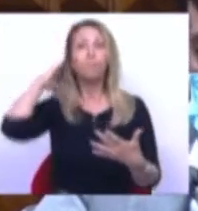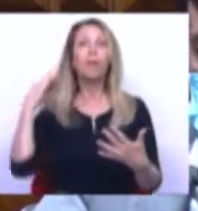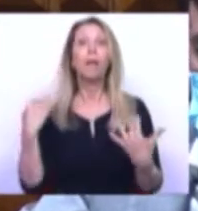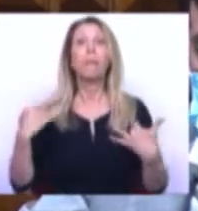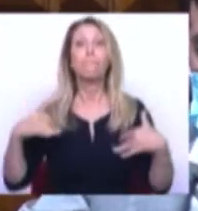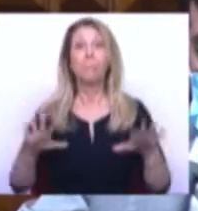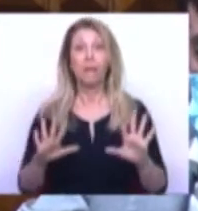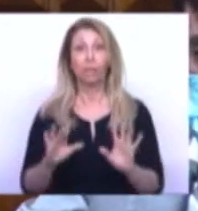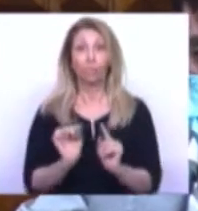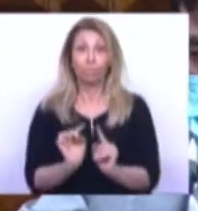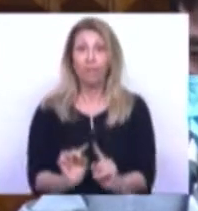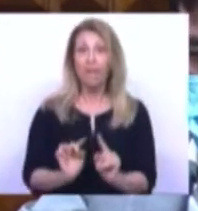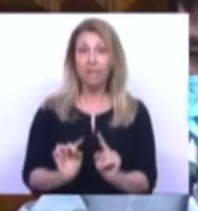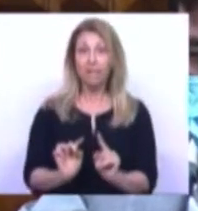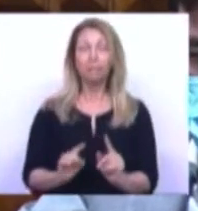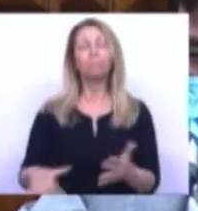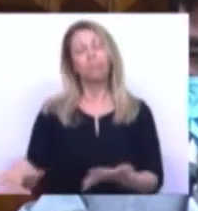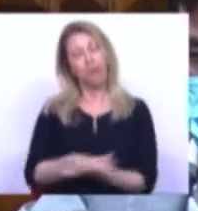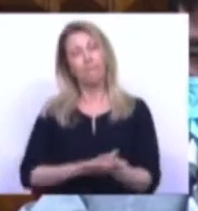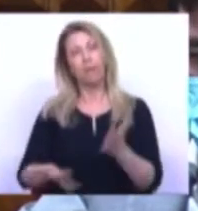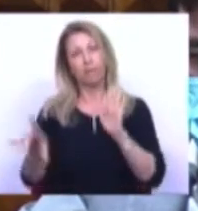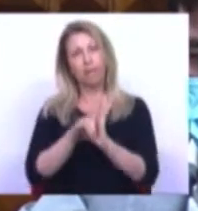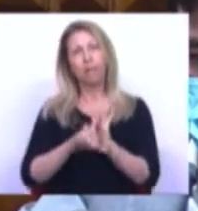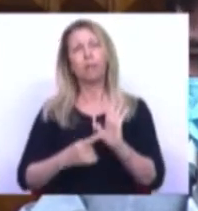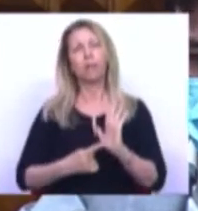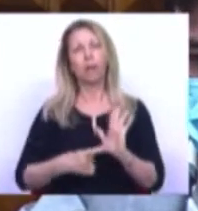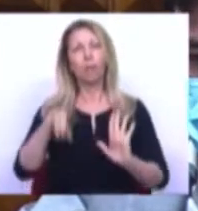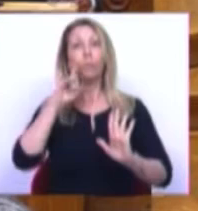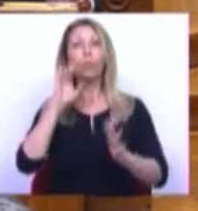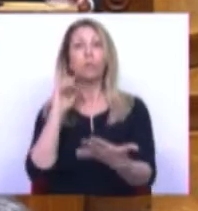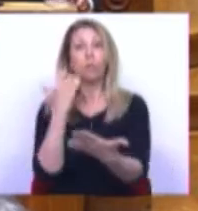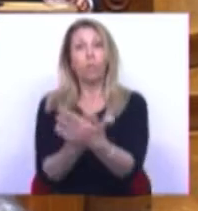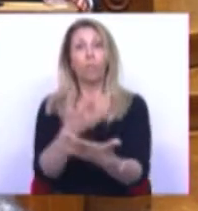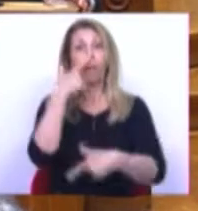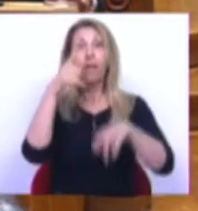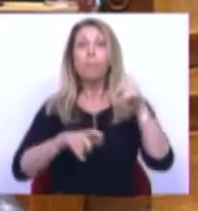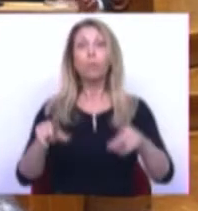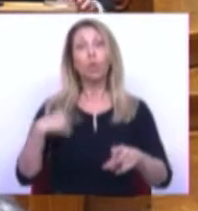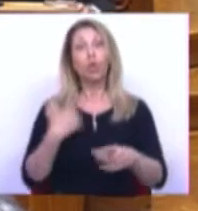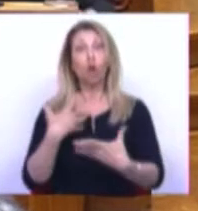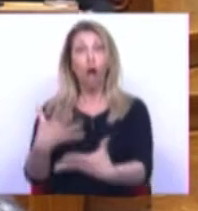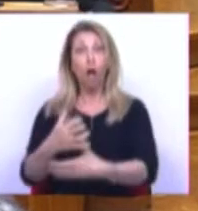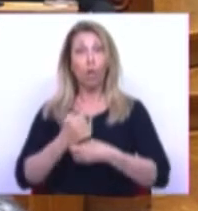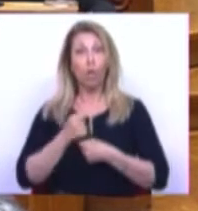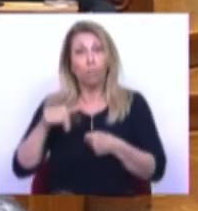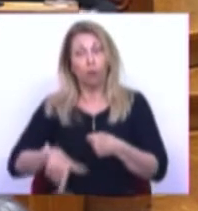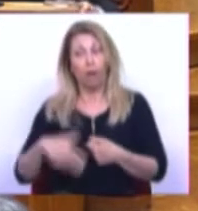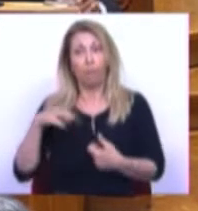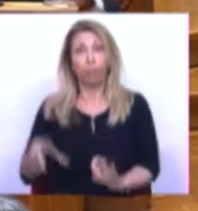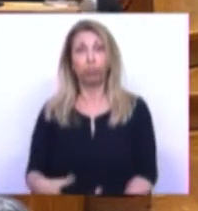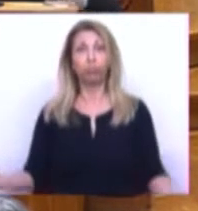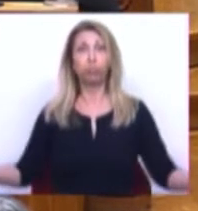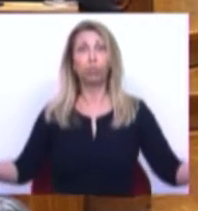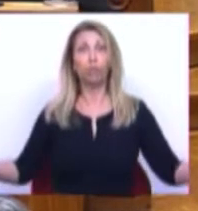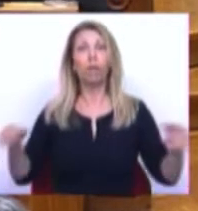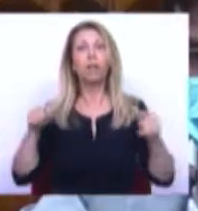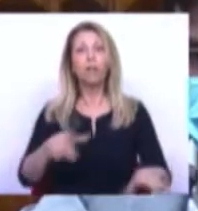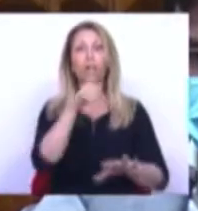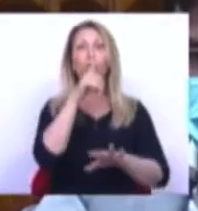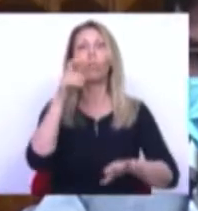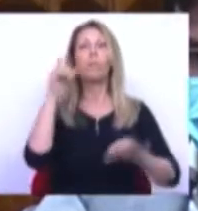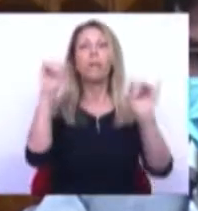essa é a base legal que protege as pessoas que nós acolhemos em Portugal. Esse é o compromisso internacional